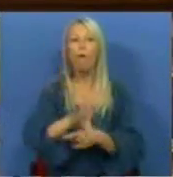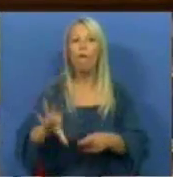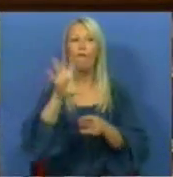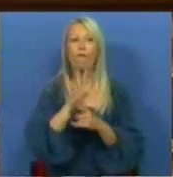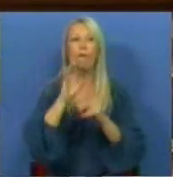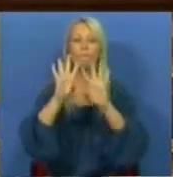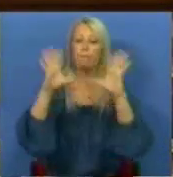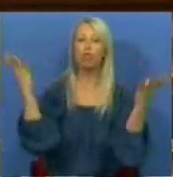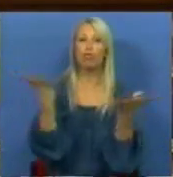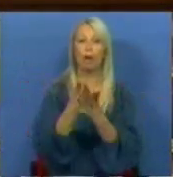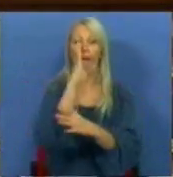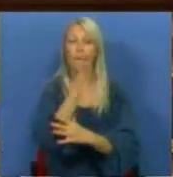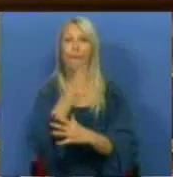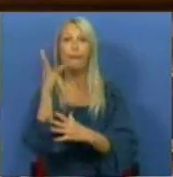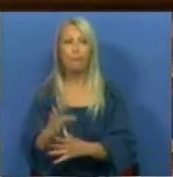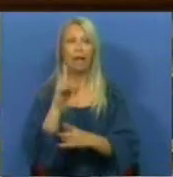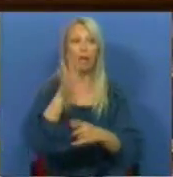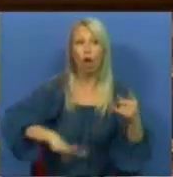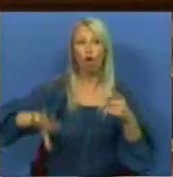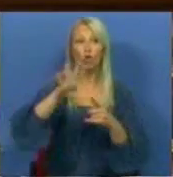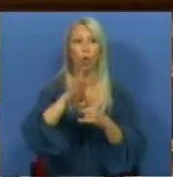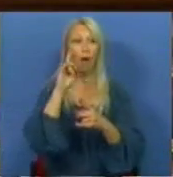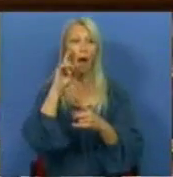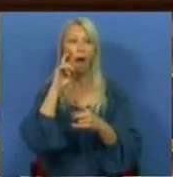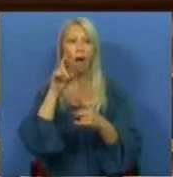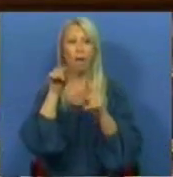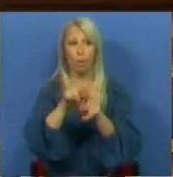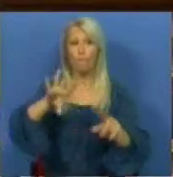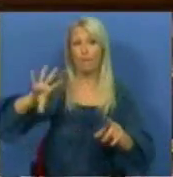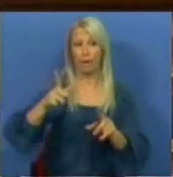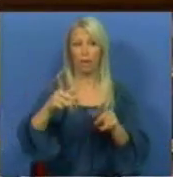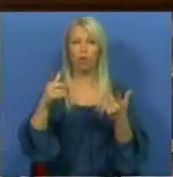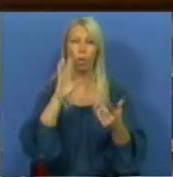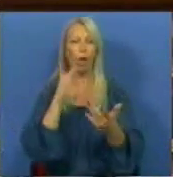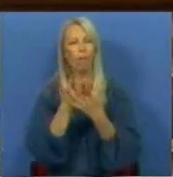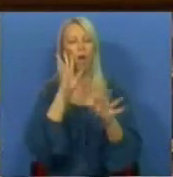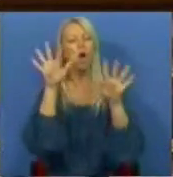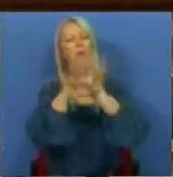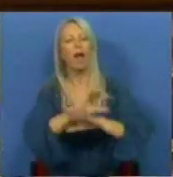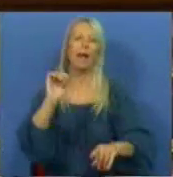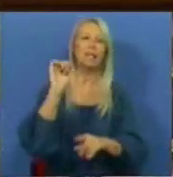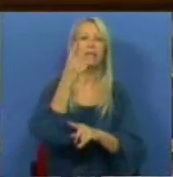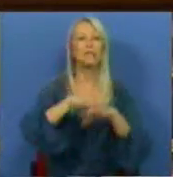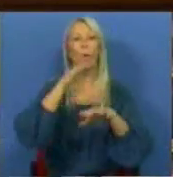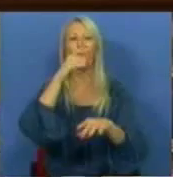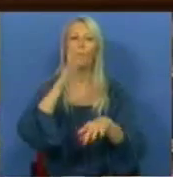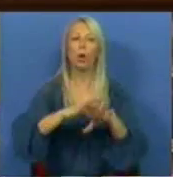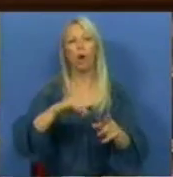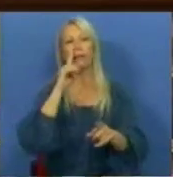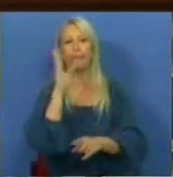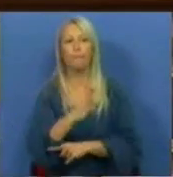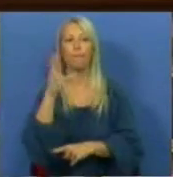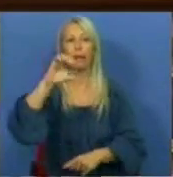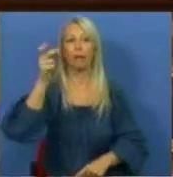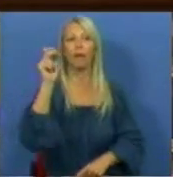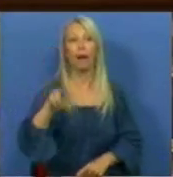reservas nacionais estratégicas do país. Veste uma capa de aceleração da execução do CREN, mas deixa